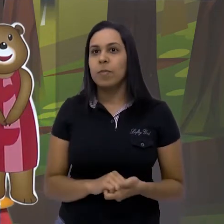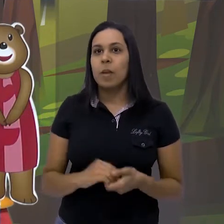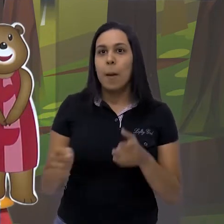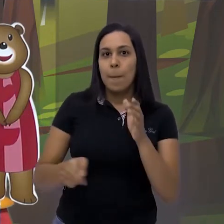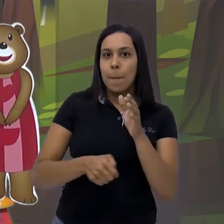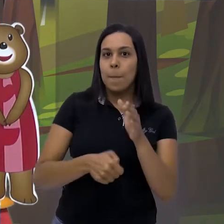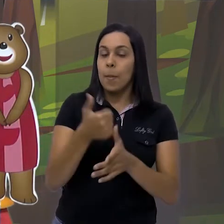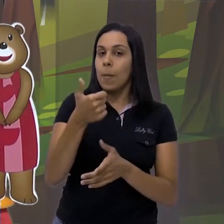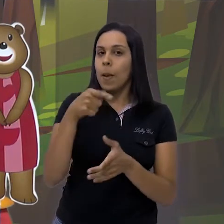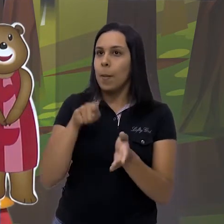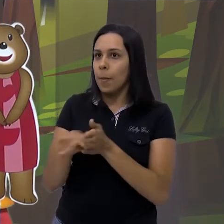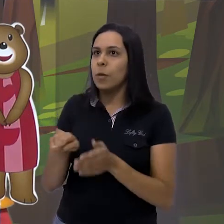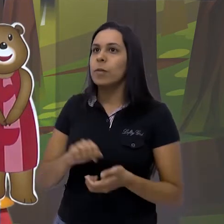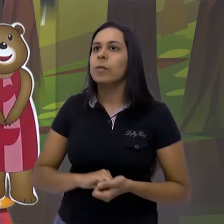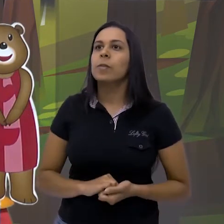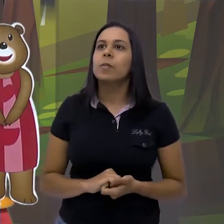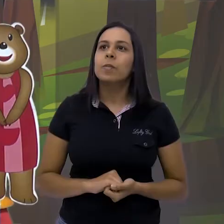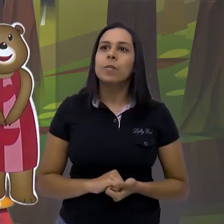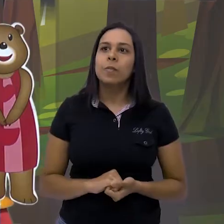primeira questão.